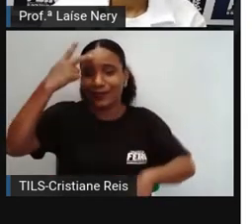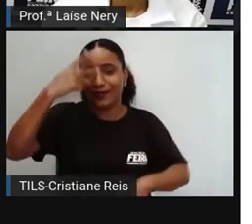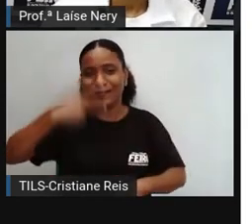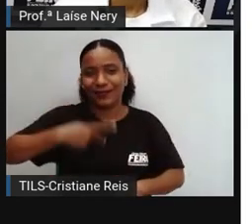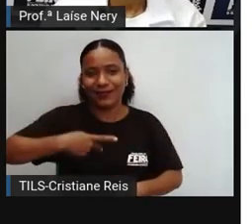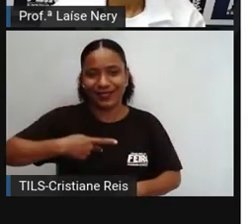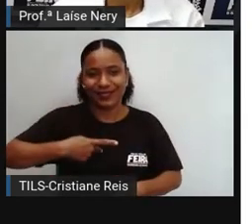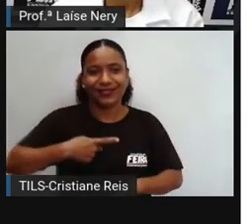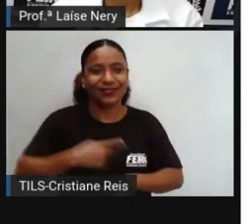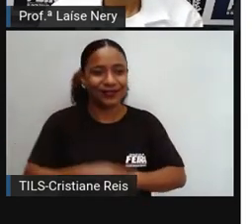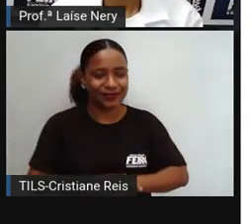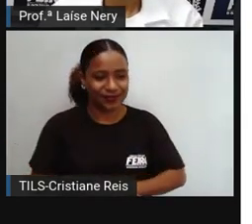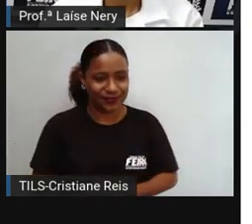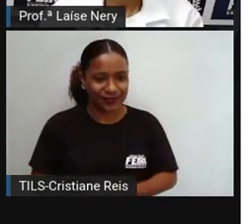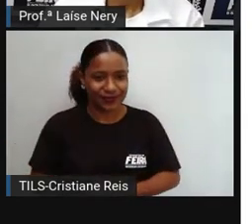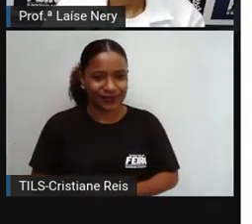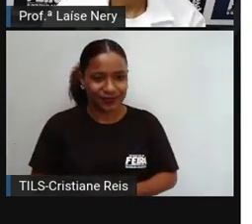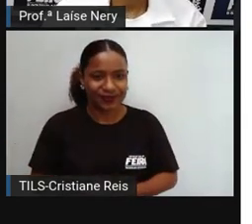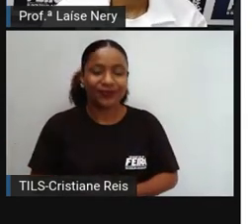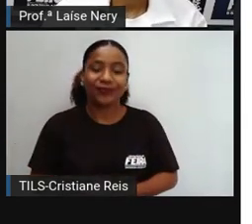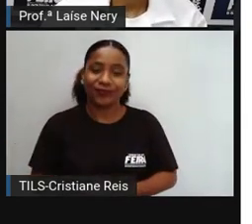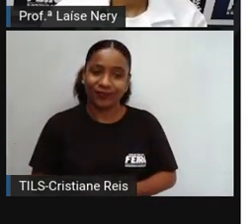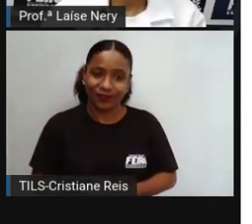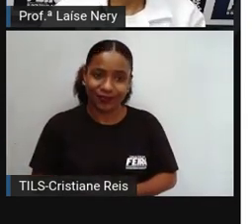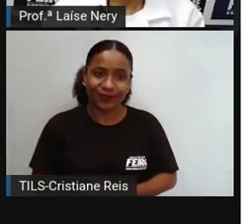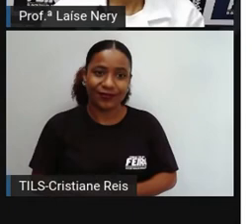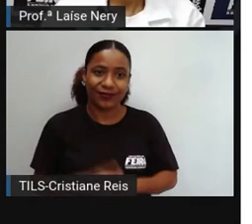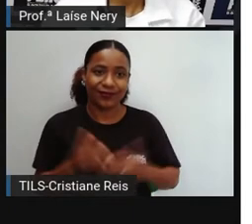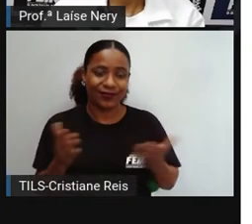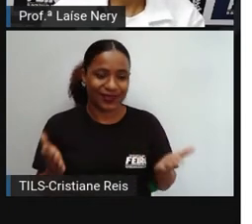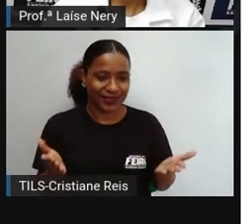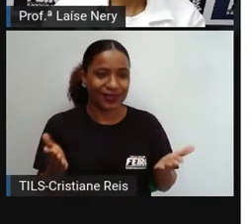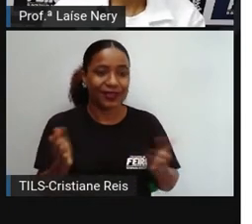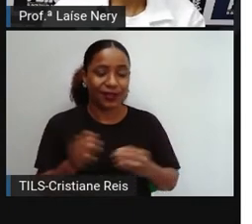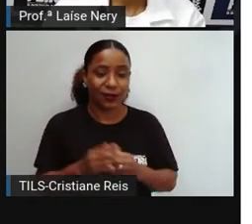essa aula estava dentro